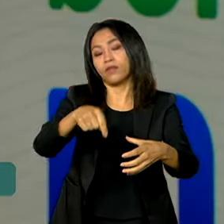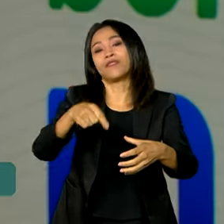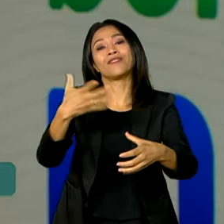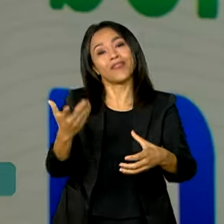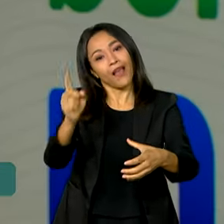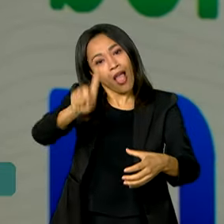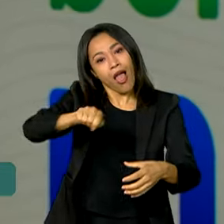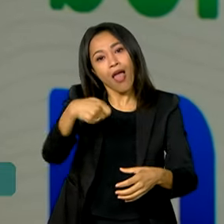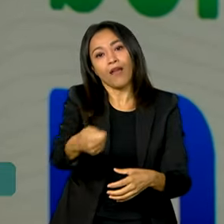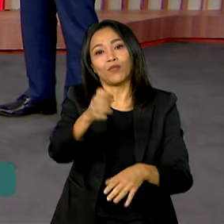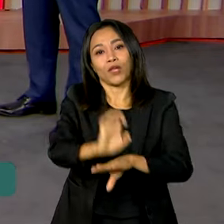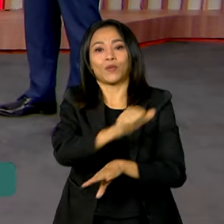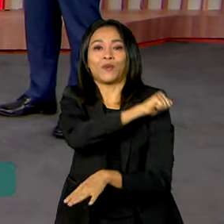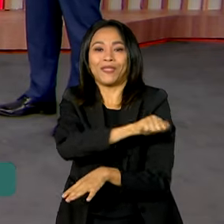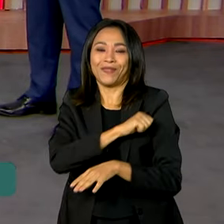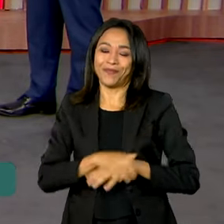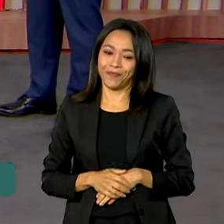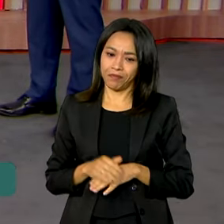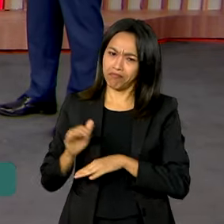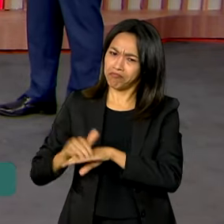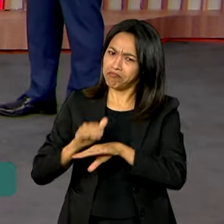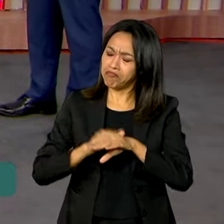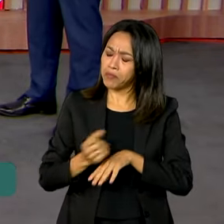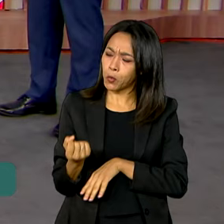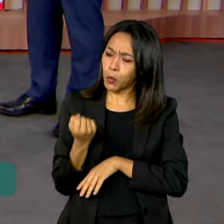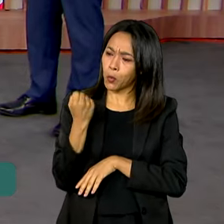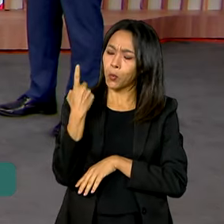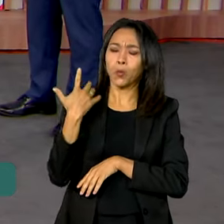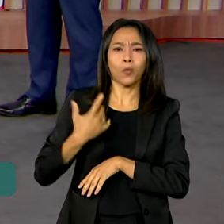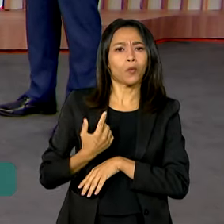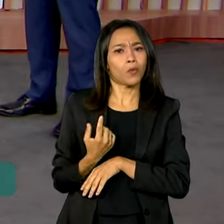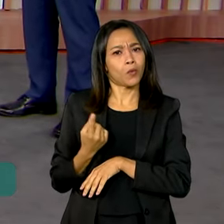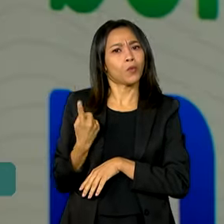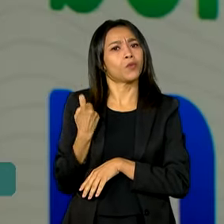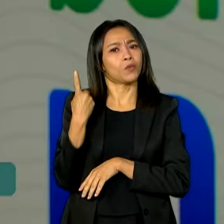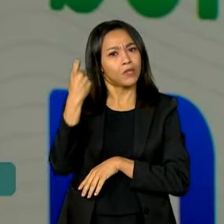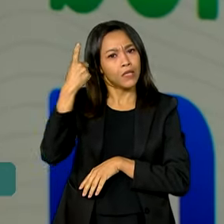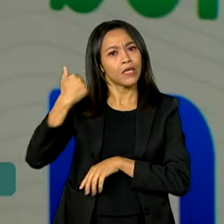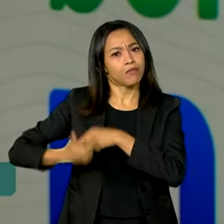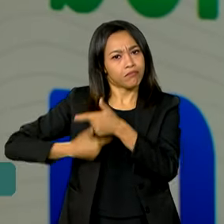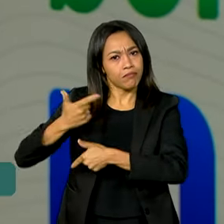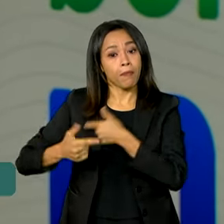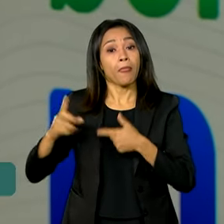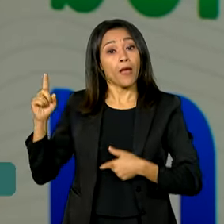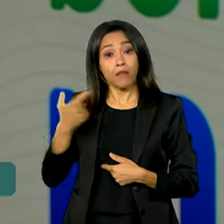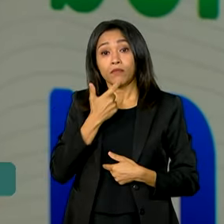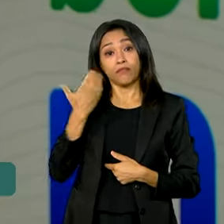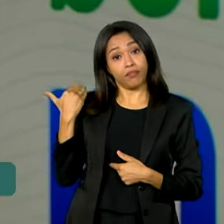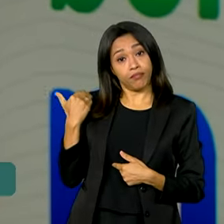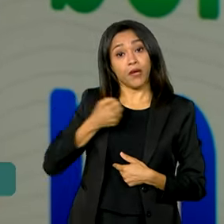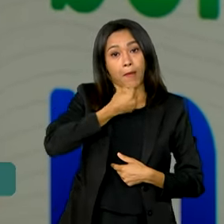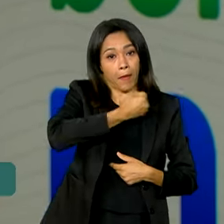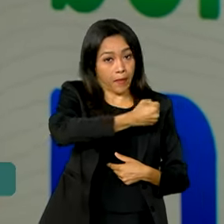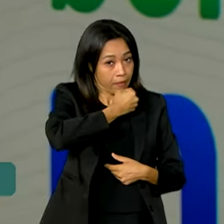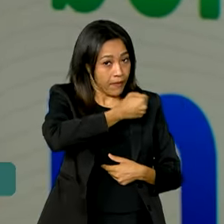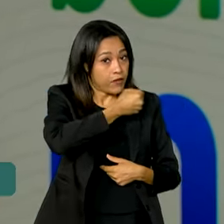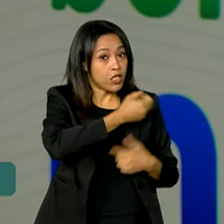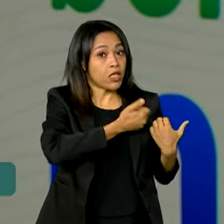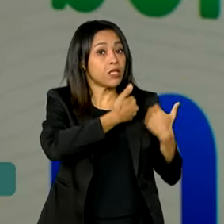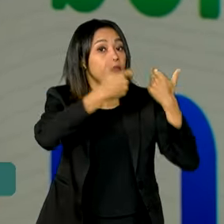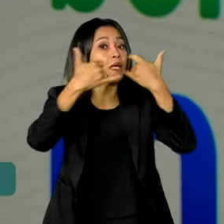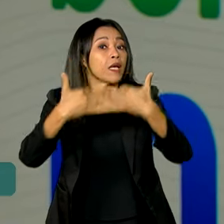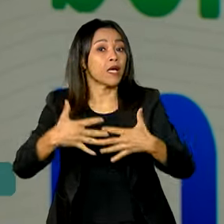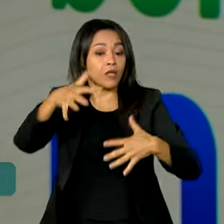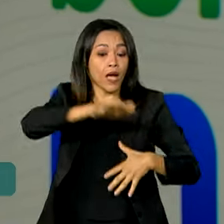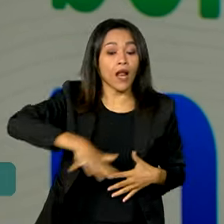Janeiro. Uma iniciativa inédita, né? Inédita, Vanessa. E o ministro estava me contando, lá no Bom Dia, Ministro, agora, né, que o Bulevar,